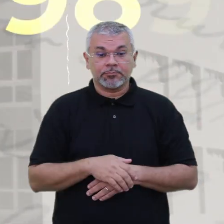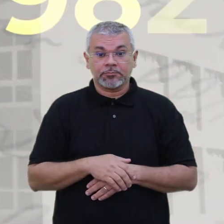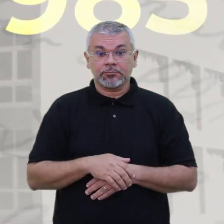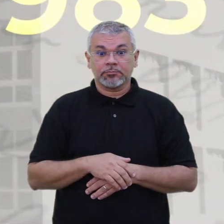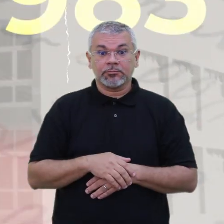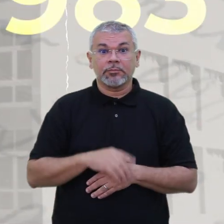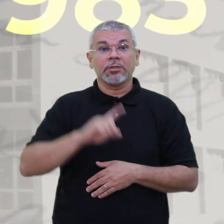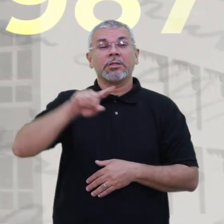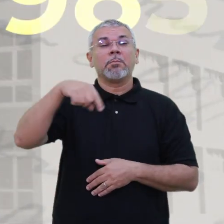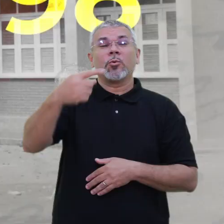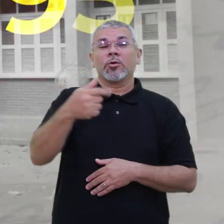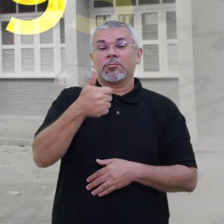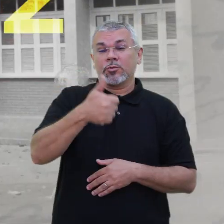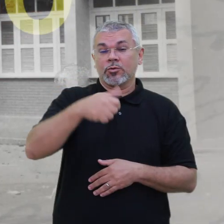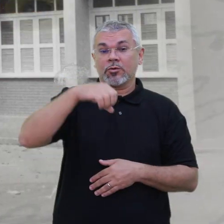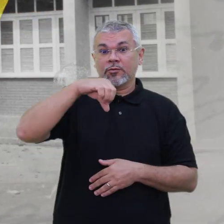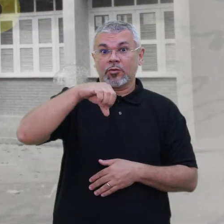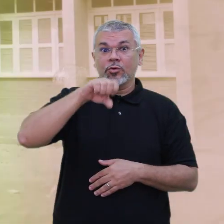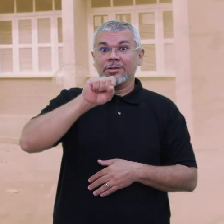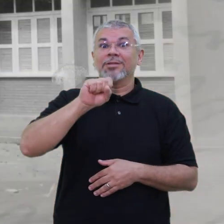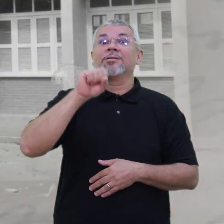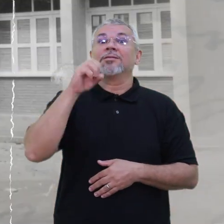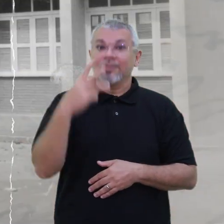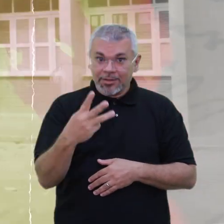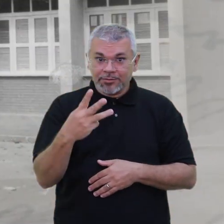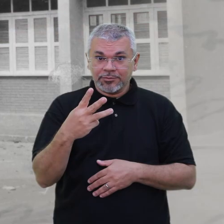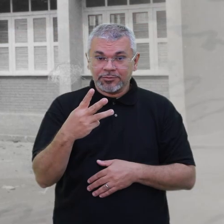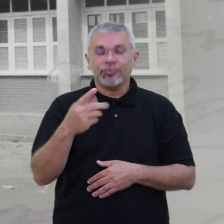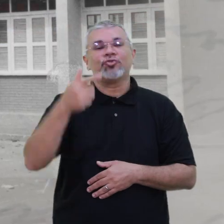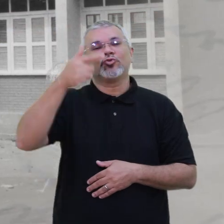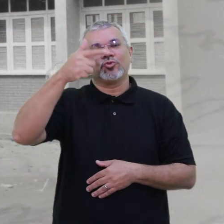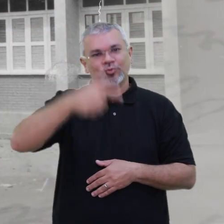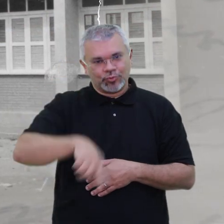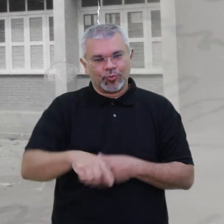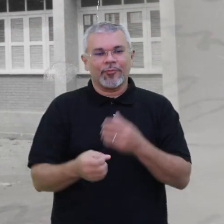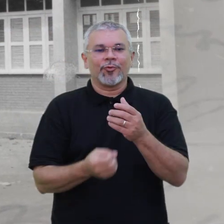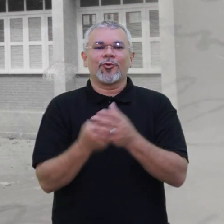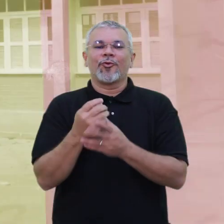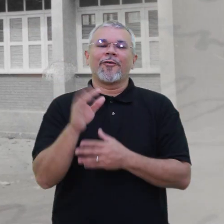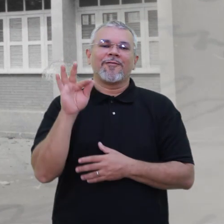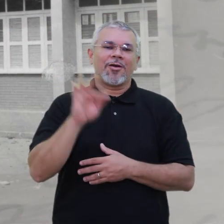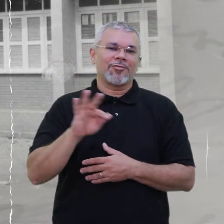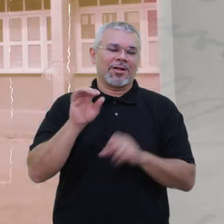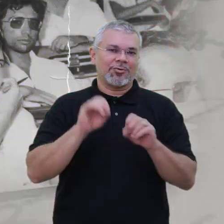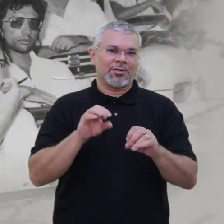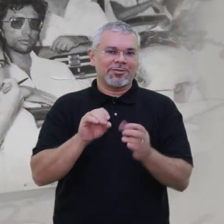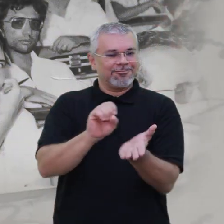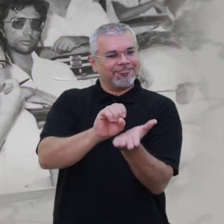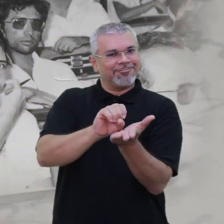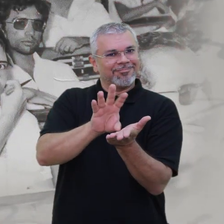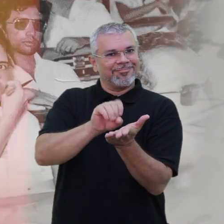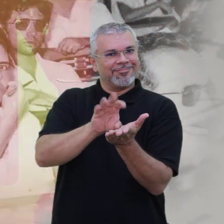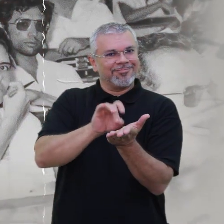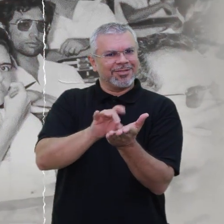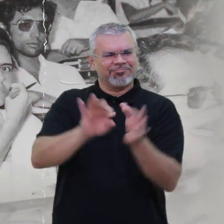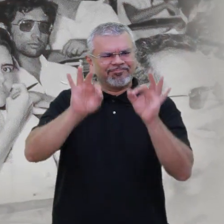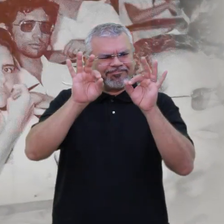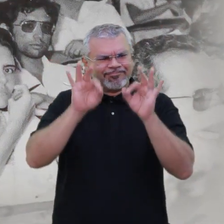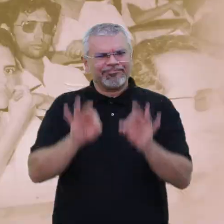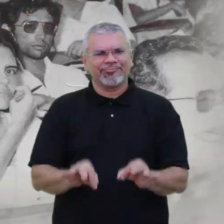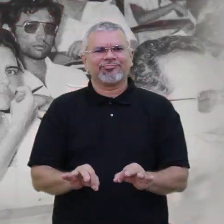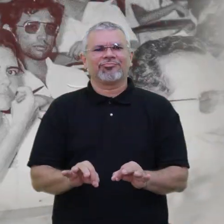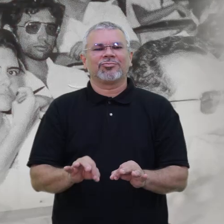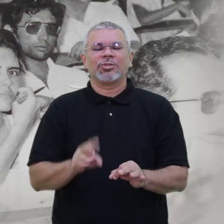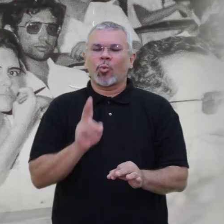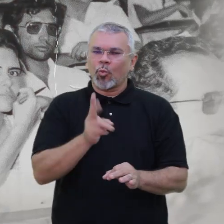1983 que a Faculdade de Educação, FACED, volta a ser criada e volta a abrigar, dessa vez, em